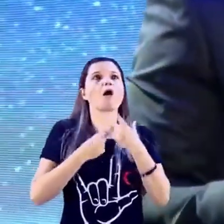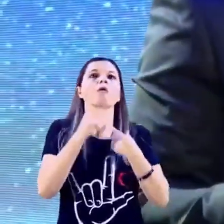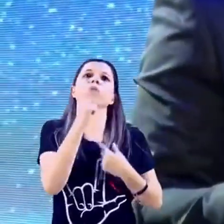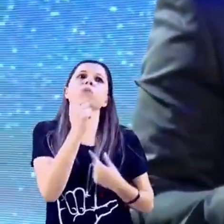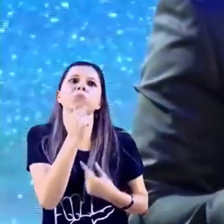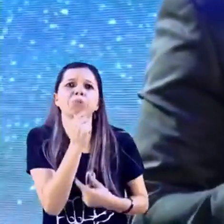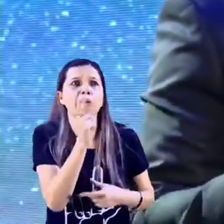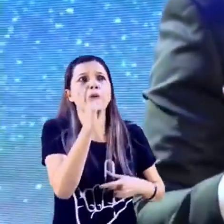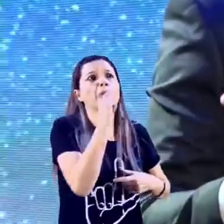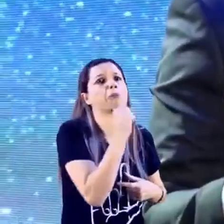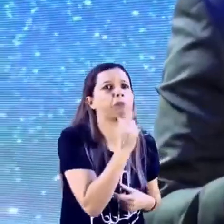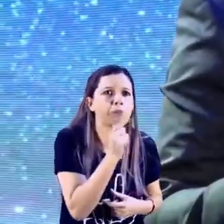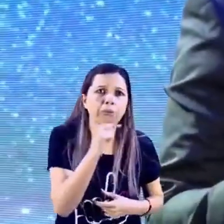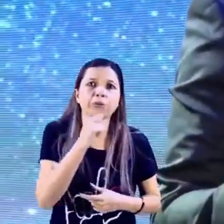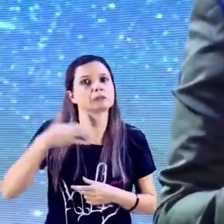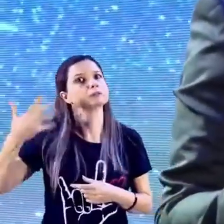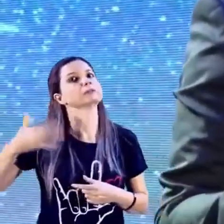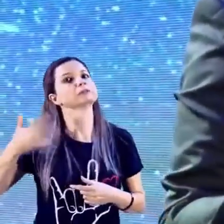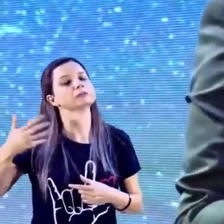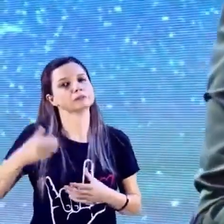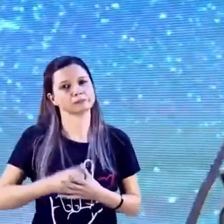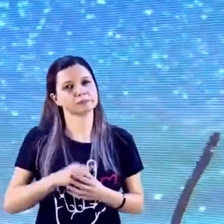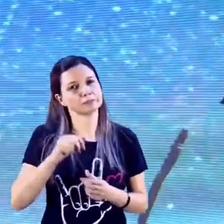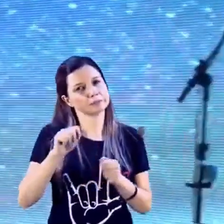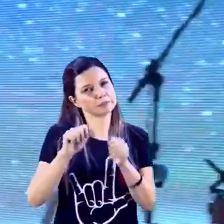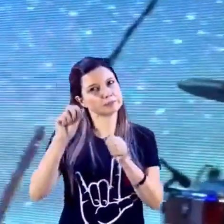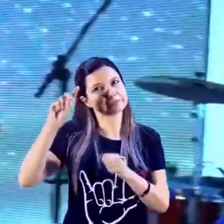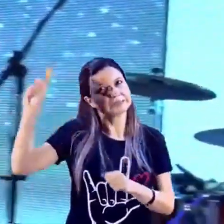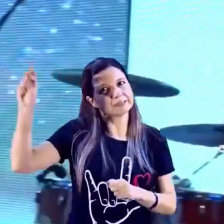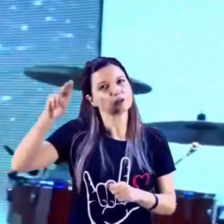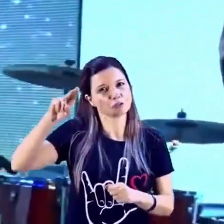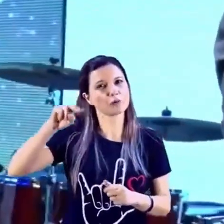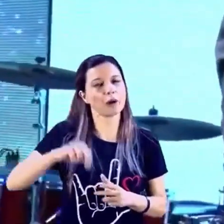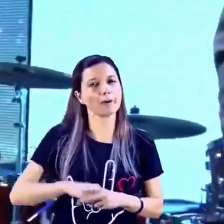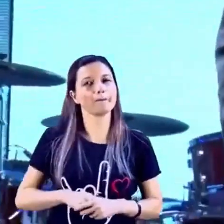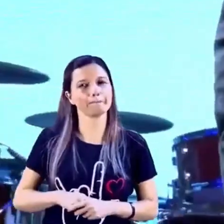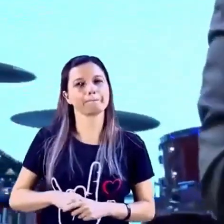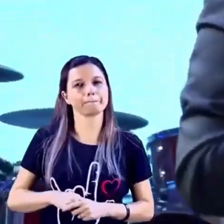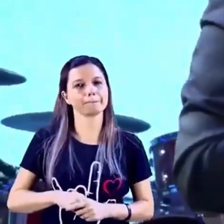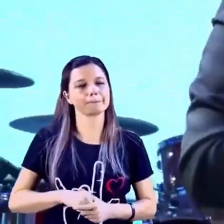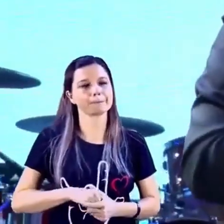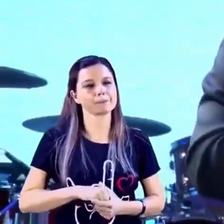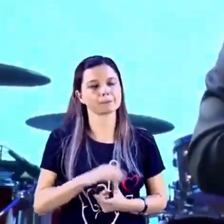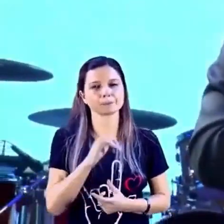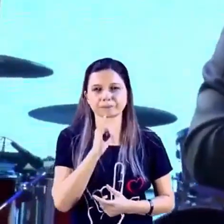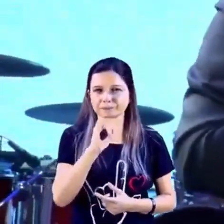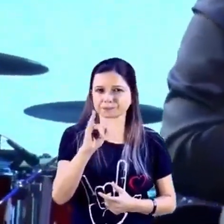hipérbole. Por que, pastor Ciro? Quando que usa de hipérbole? Vamos dar um exemplo.